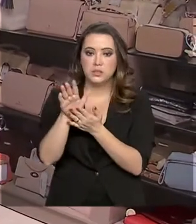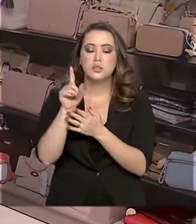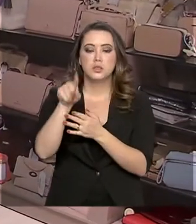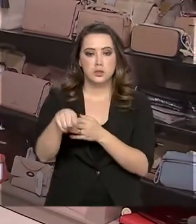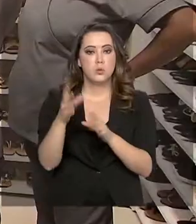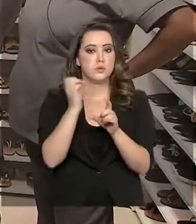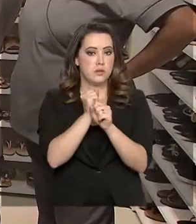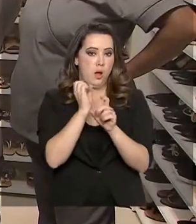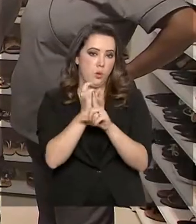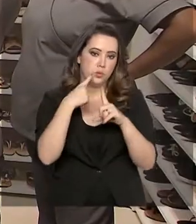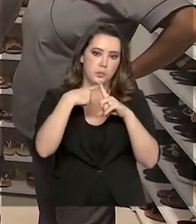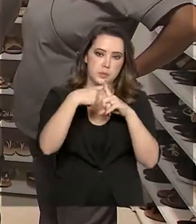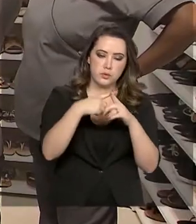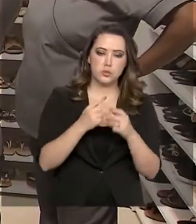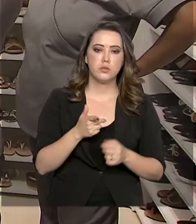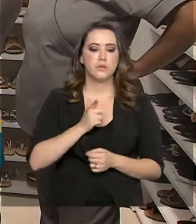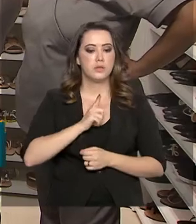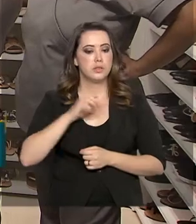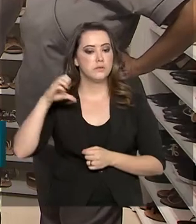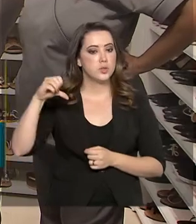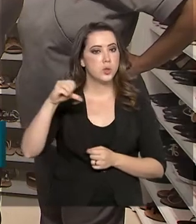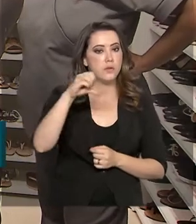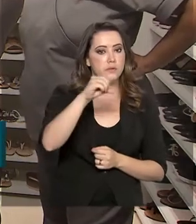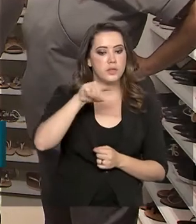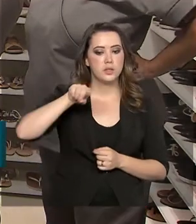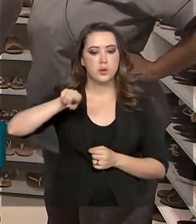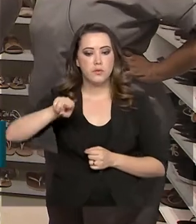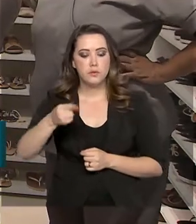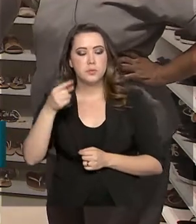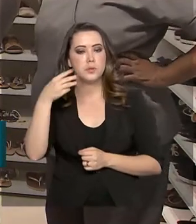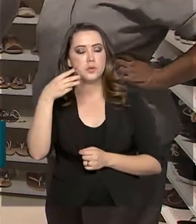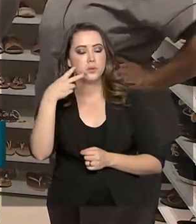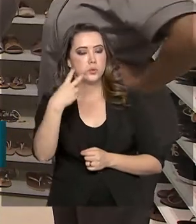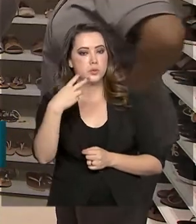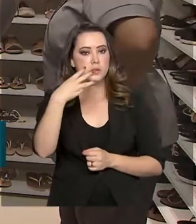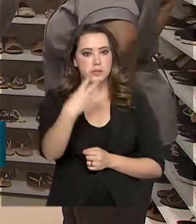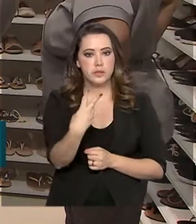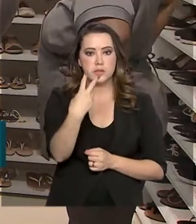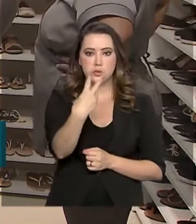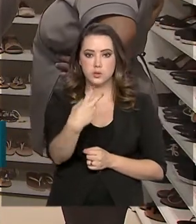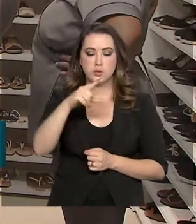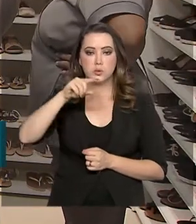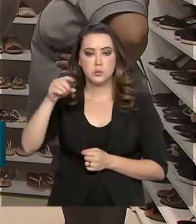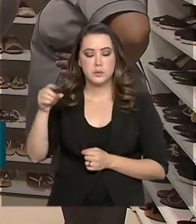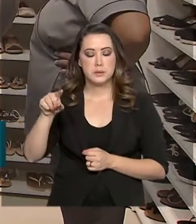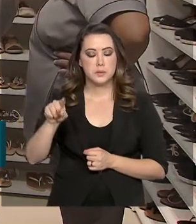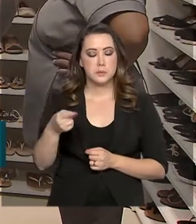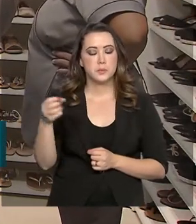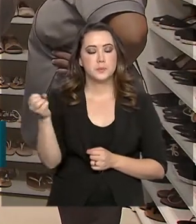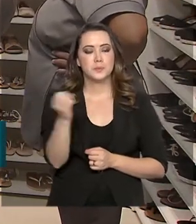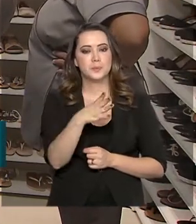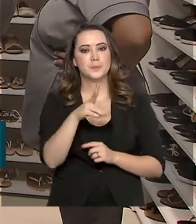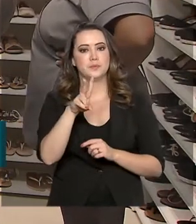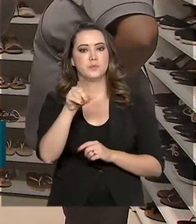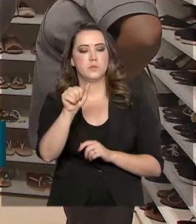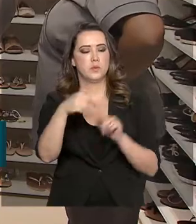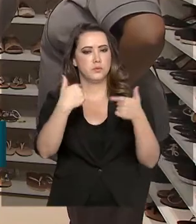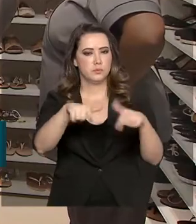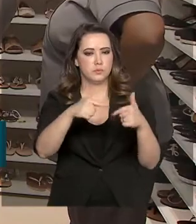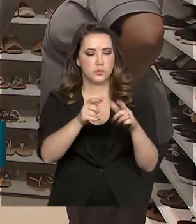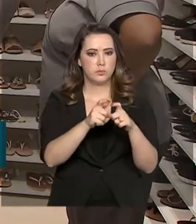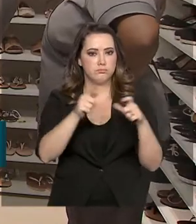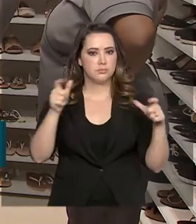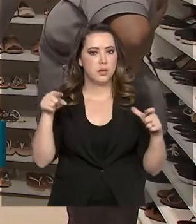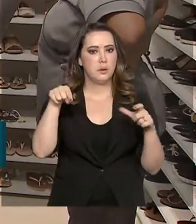positivo. Foram 99.232 novas vagas formais, a maior parte